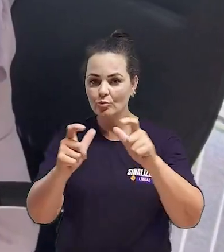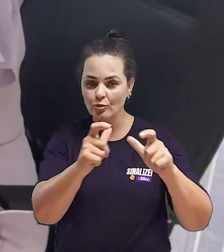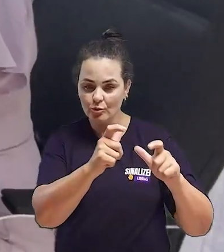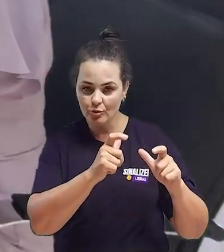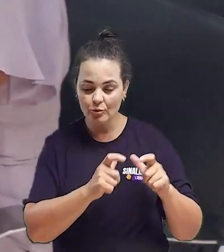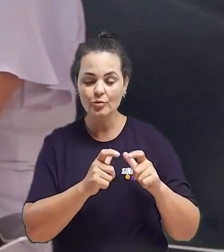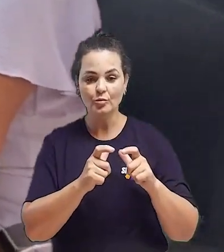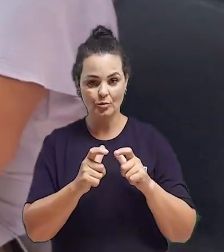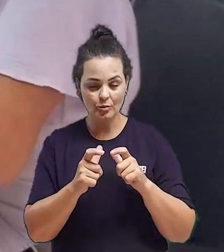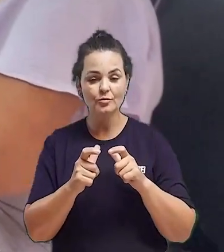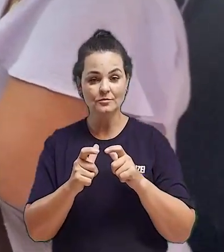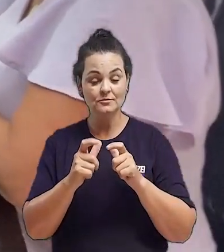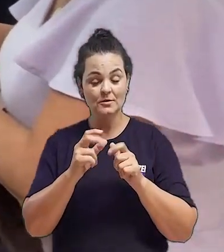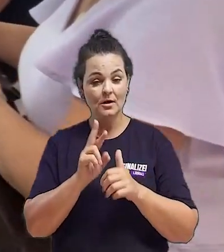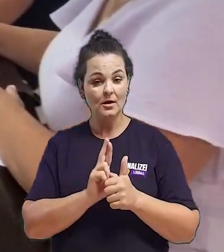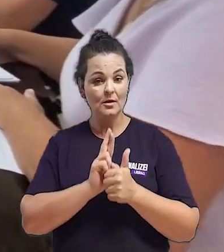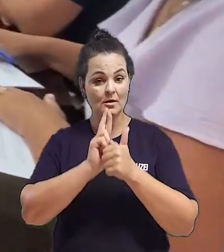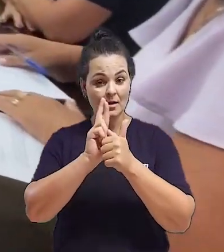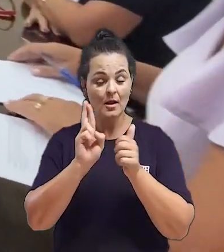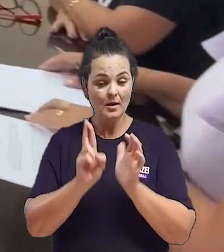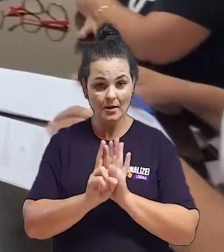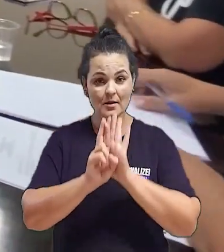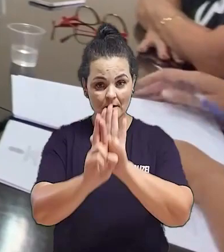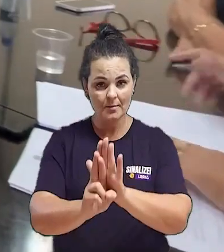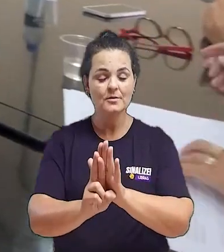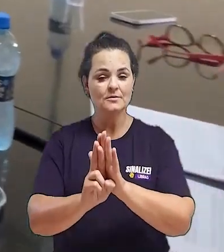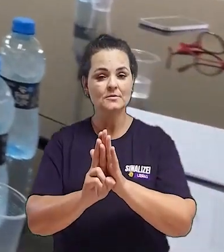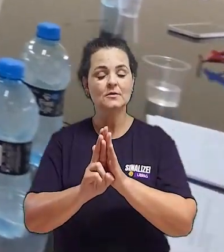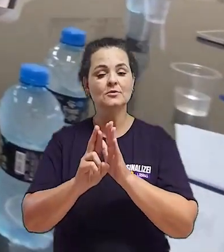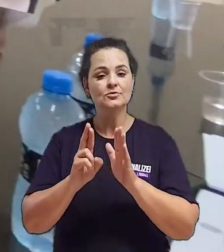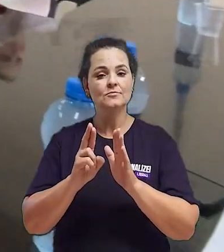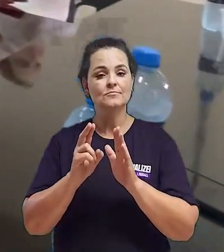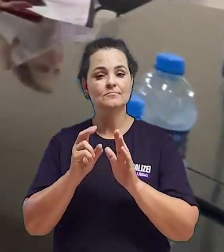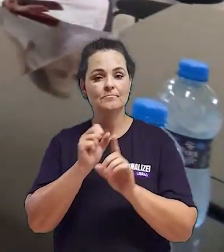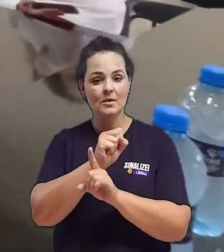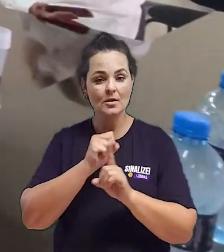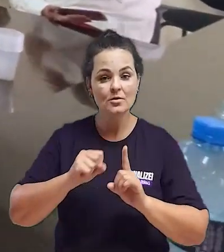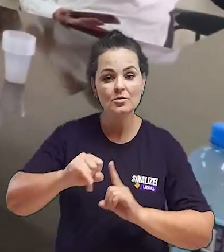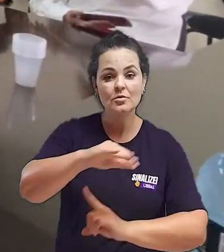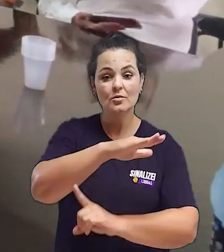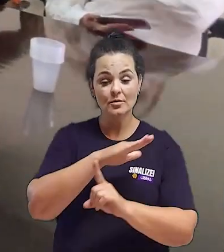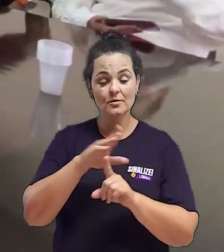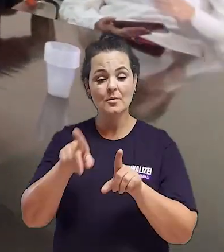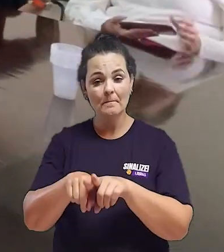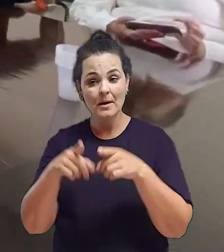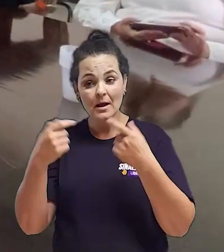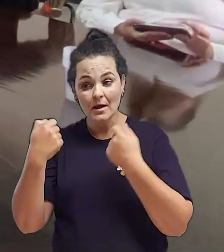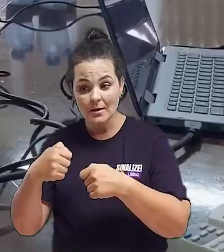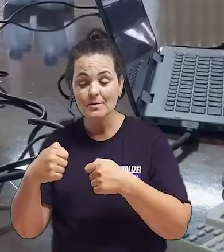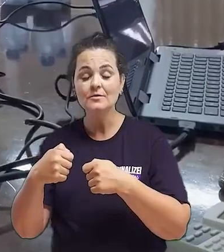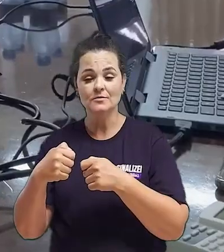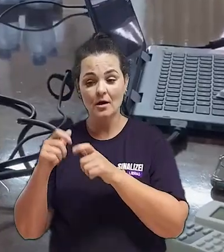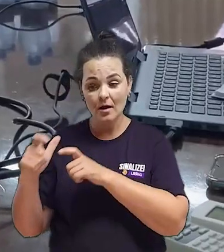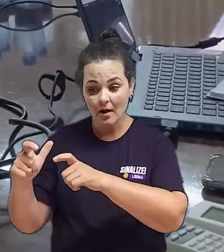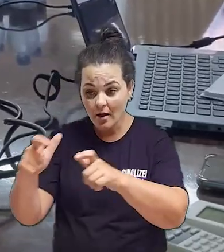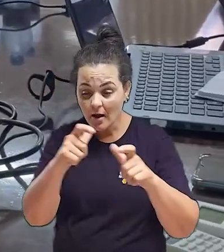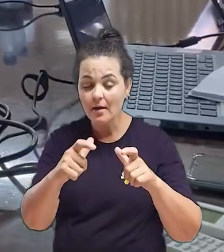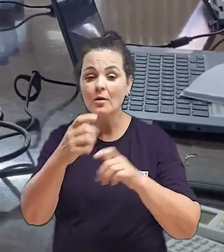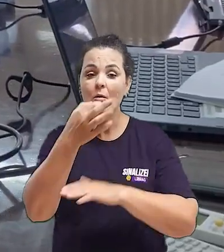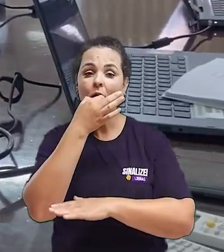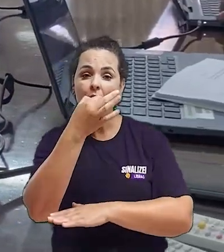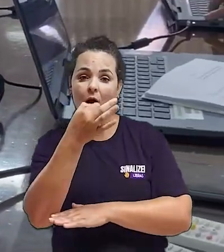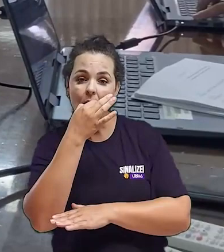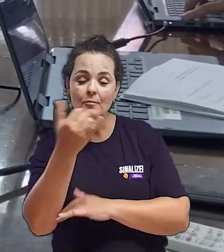foi enviada para todas as entidades e representantes da sociedade, a fim de cada uma delas desse a sua